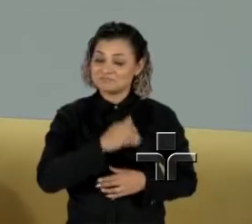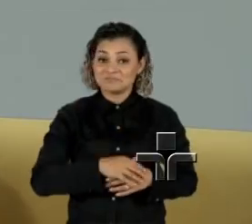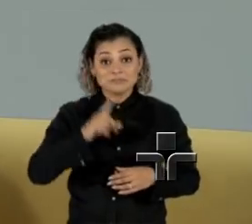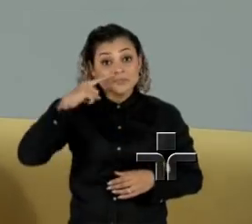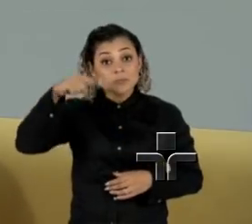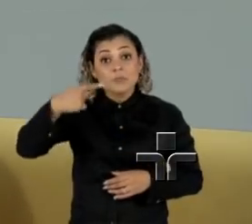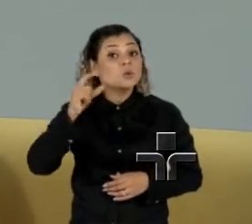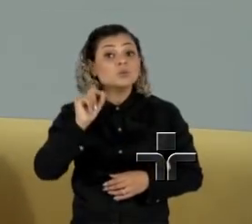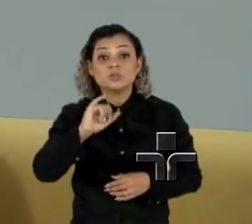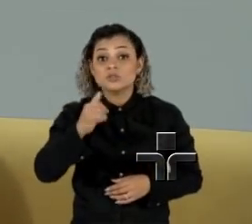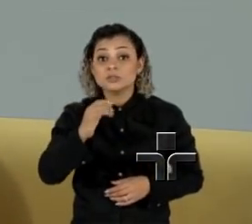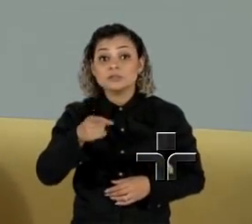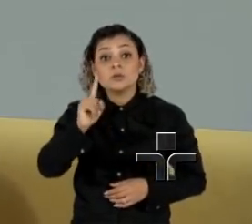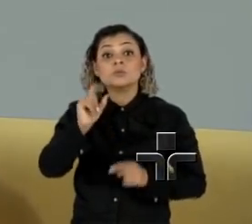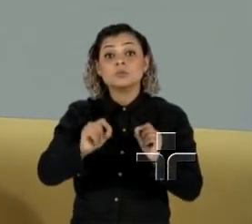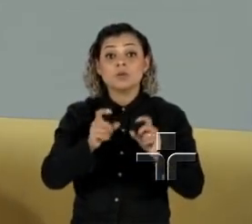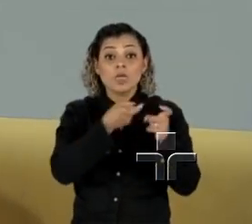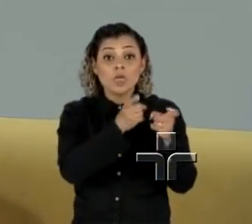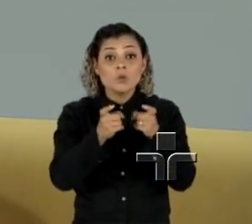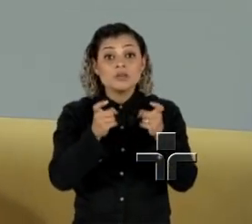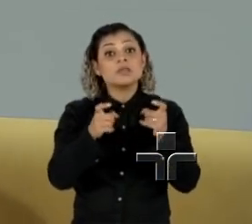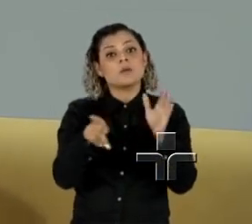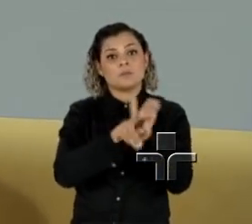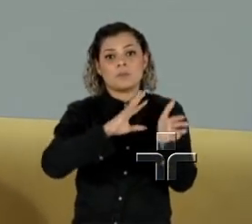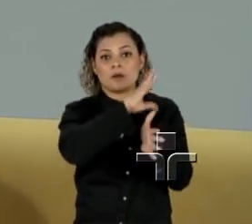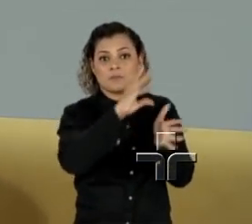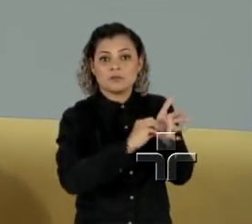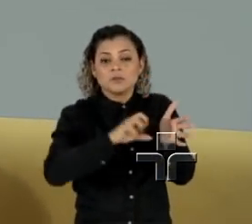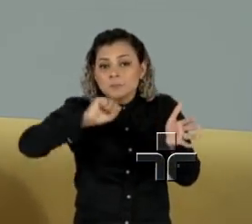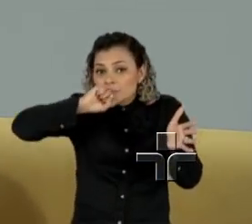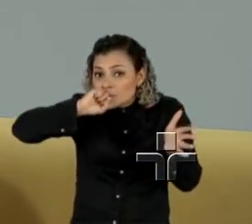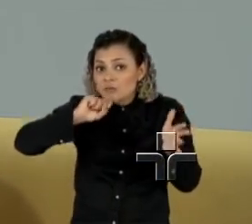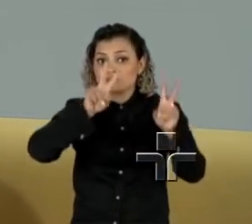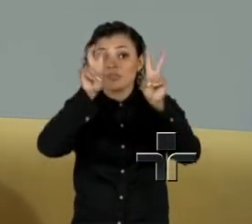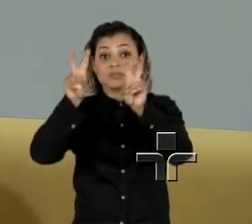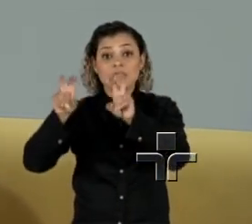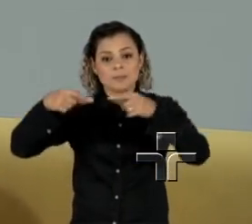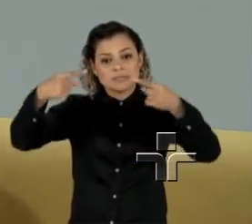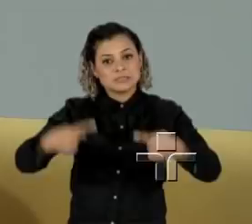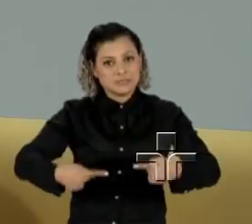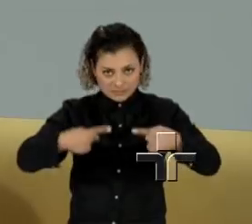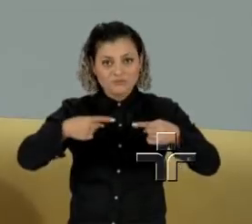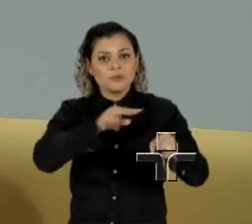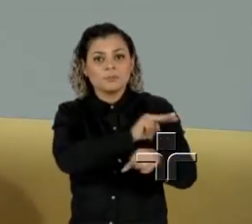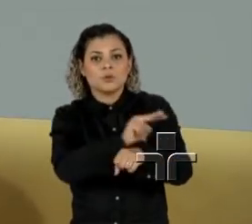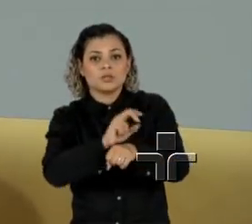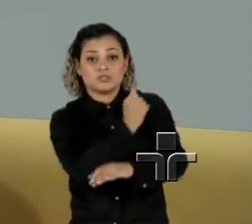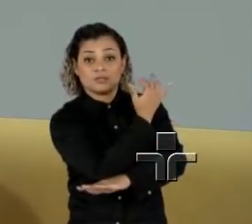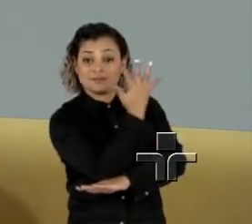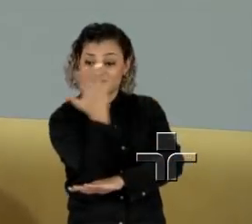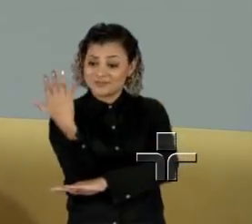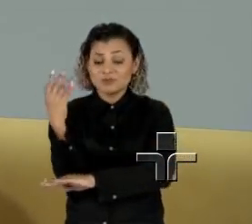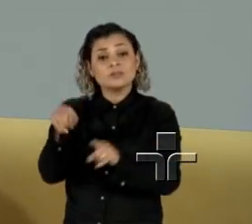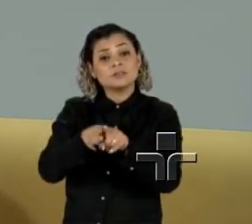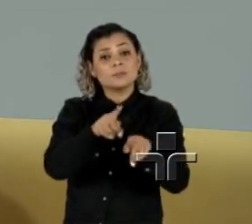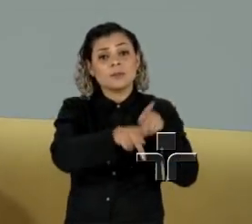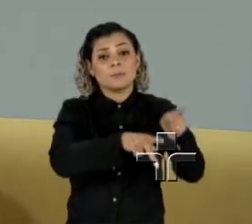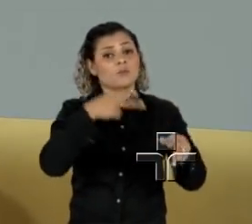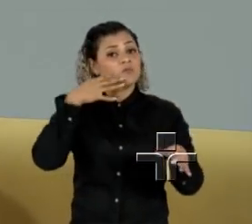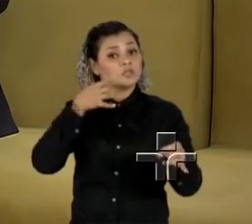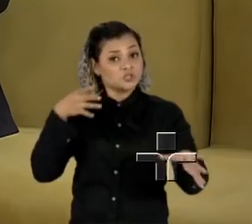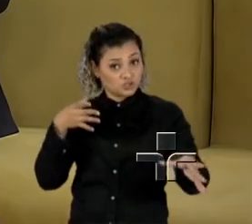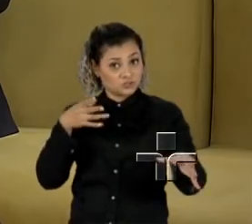pouco, no JC1, sínodo da Amazônia, encontro dos bispos aborda os desafios para a preservação da natureza e dos povos